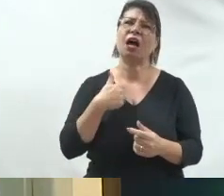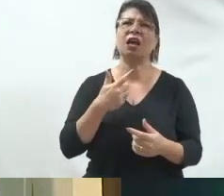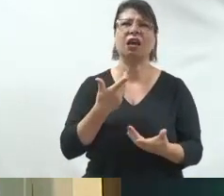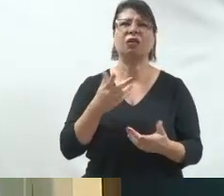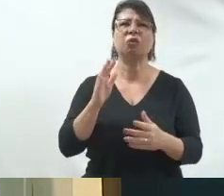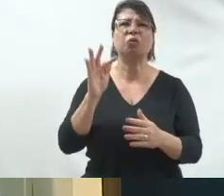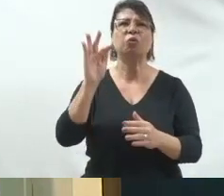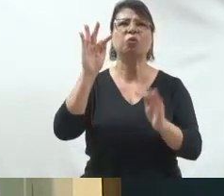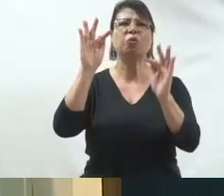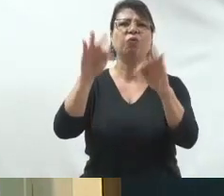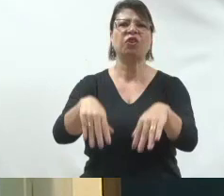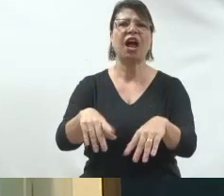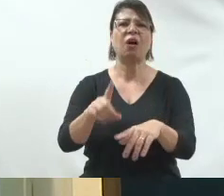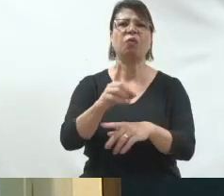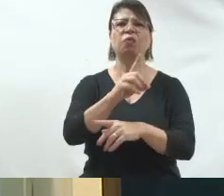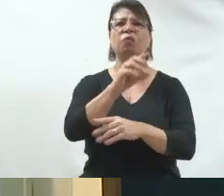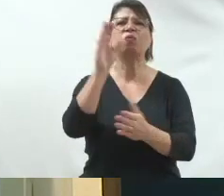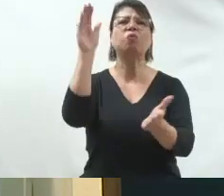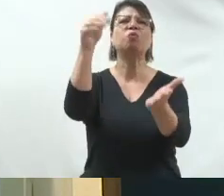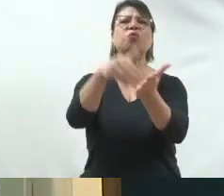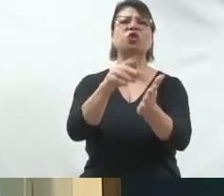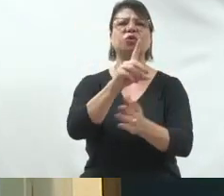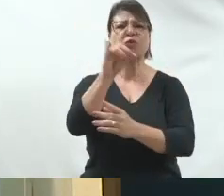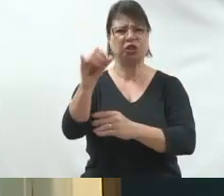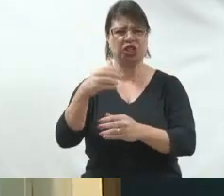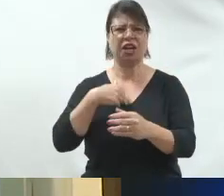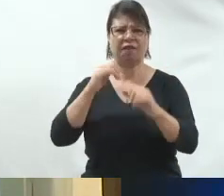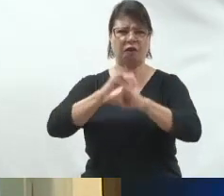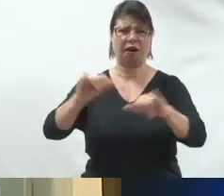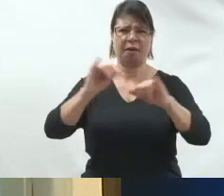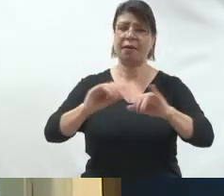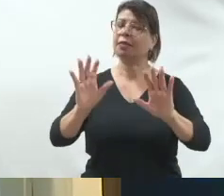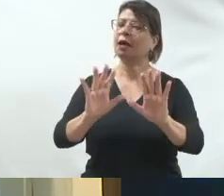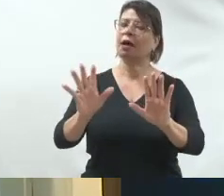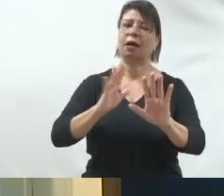aí também não tem cadência de apresentação, aquecimento,